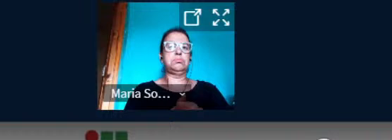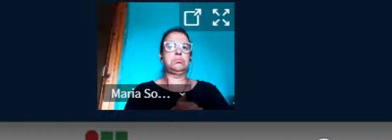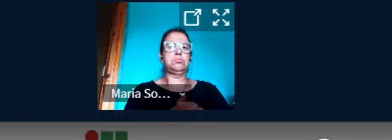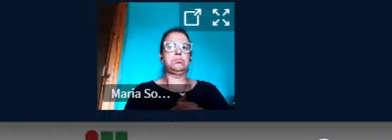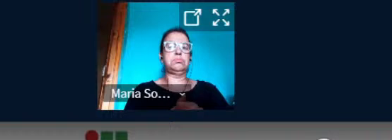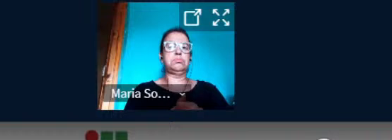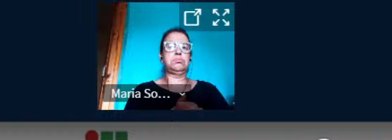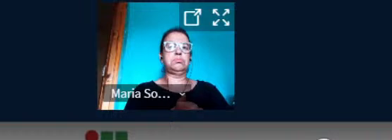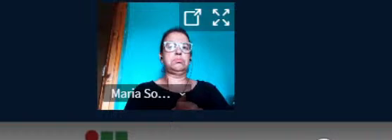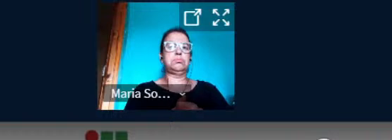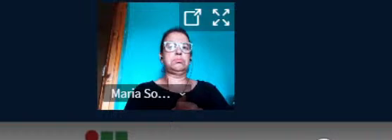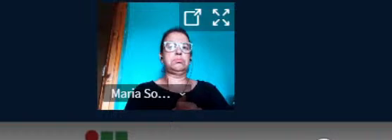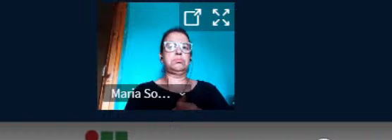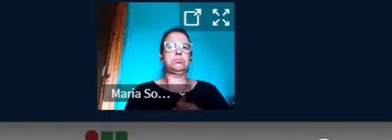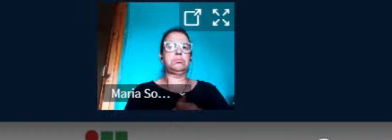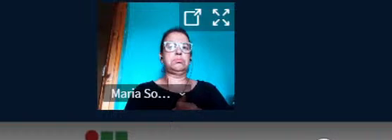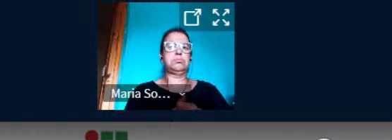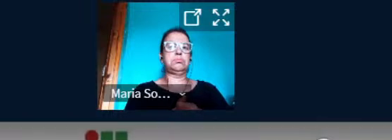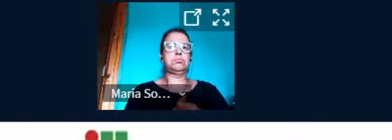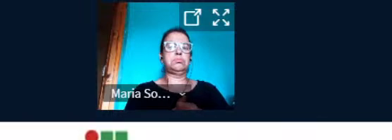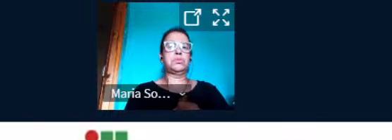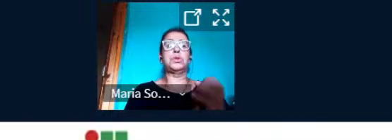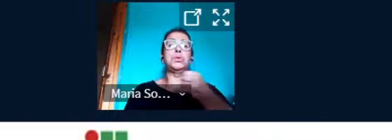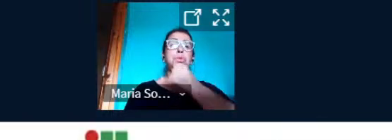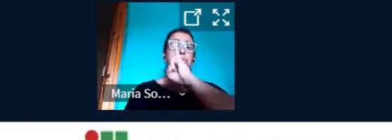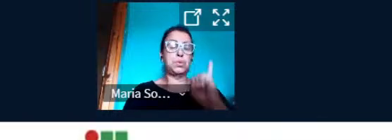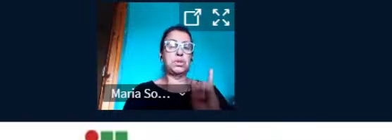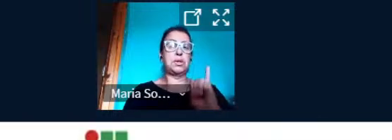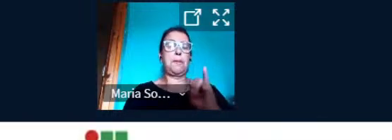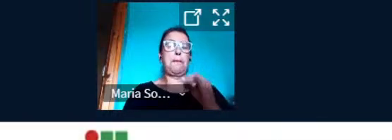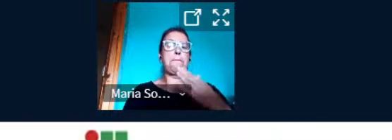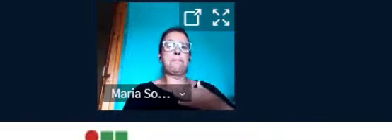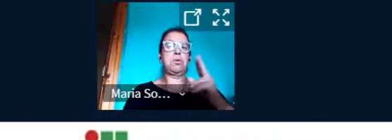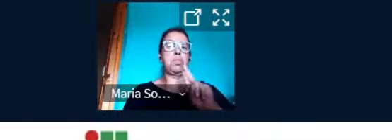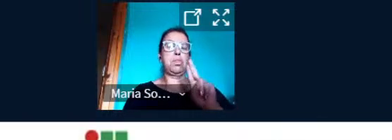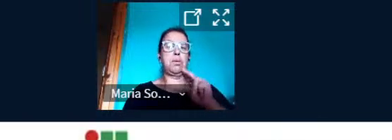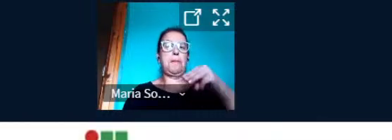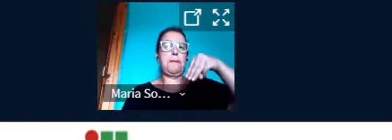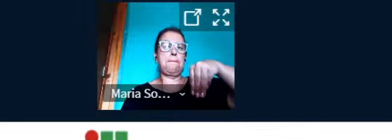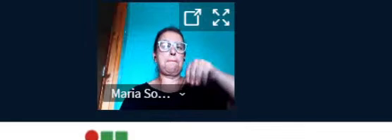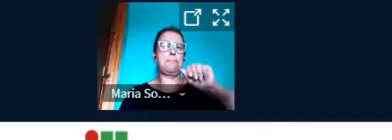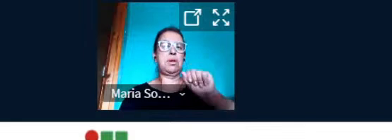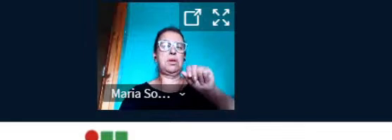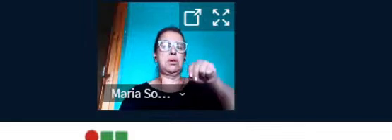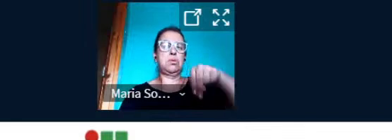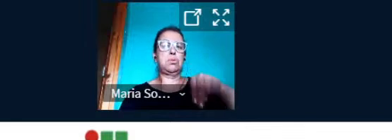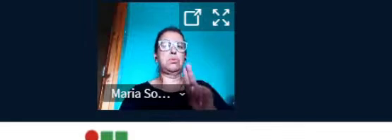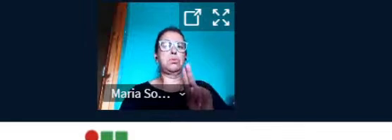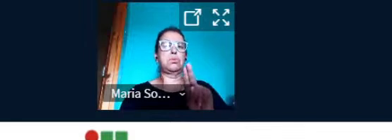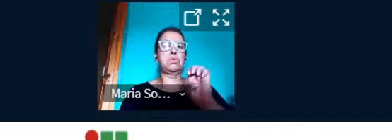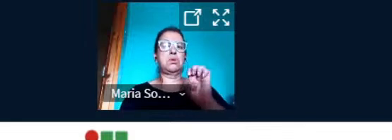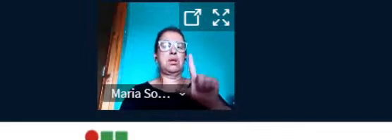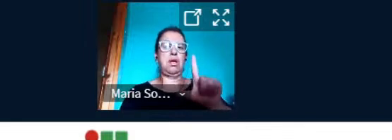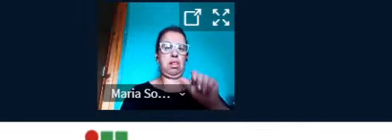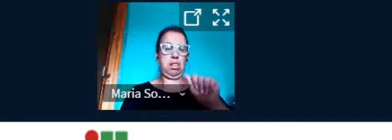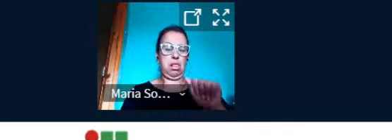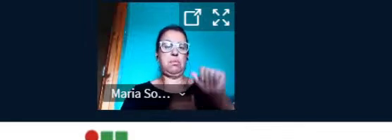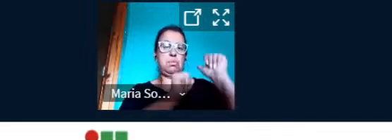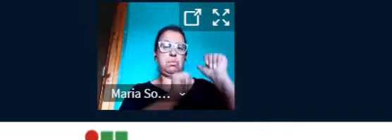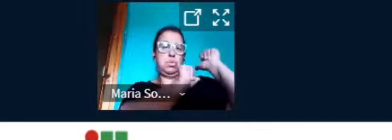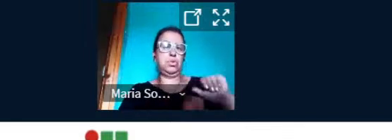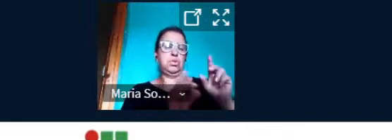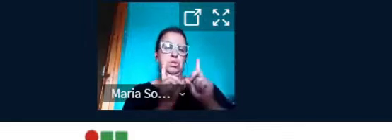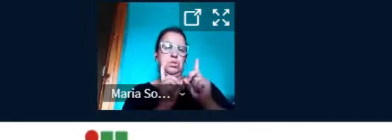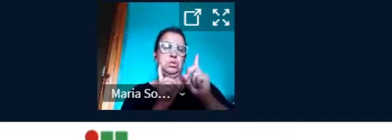Olá, me chamo Manuela de Souza Gonçalves, sou bolsista de extensão do projeto Atendimento Educacional Especializado para